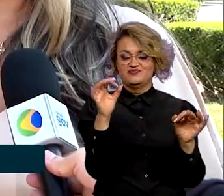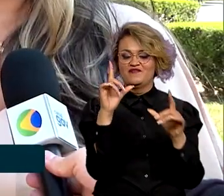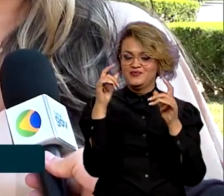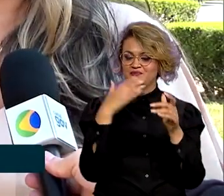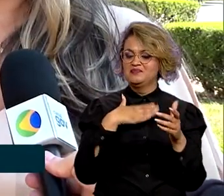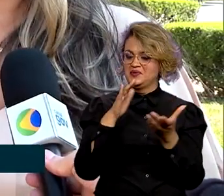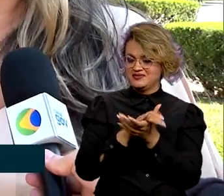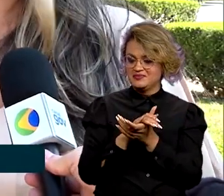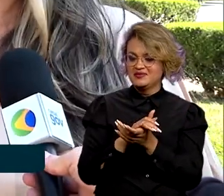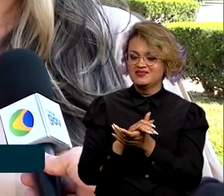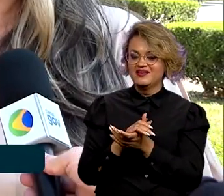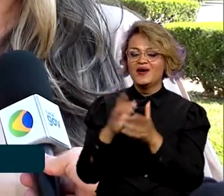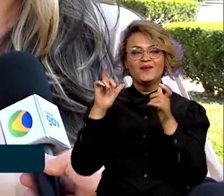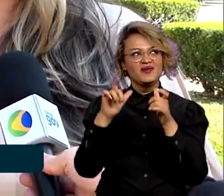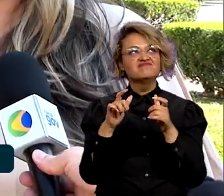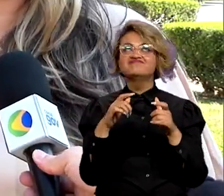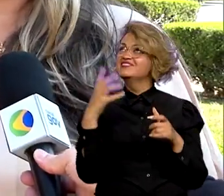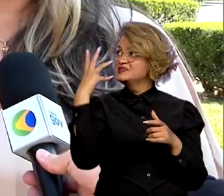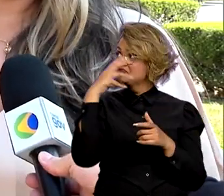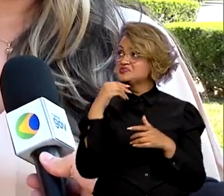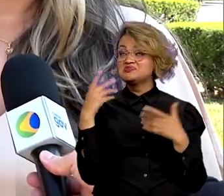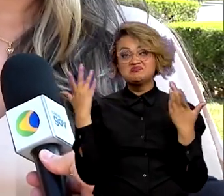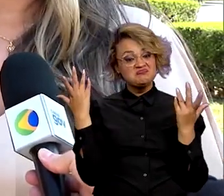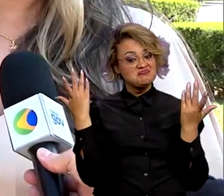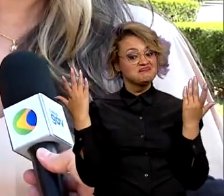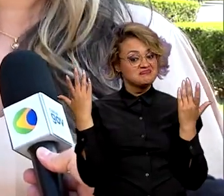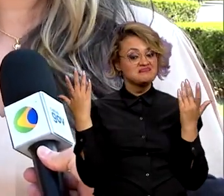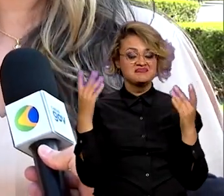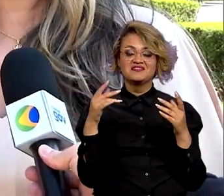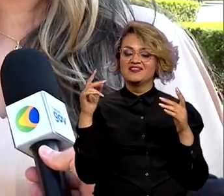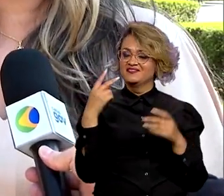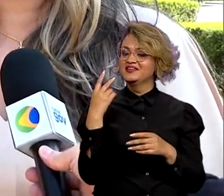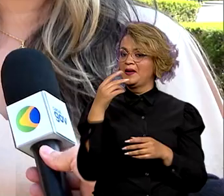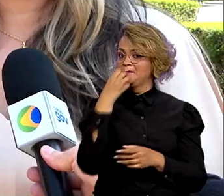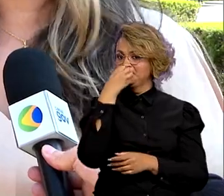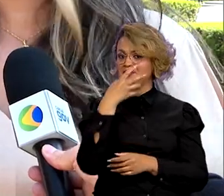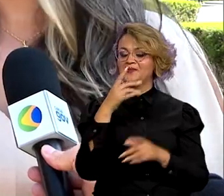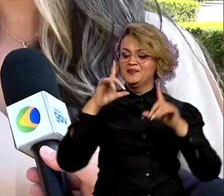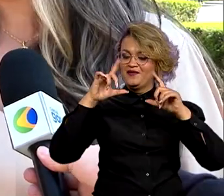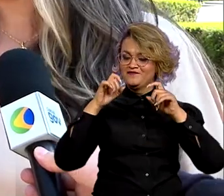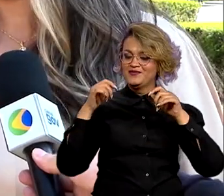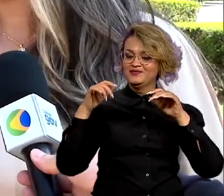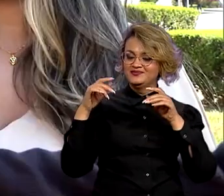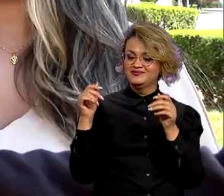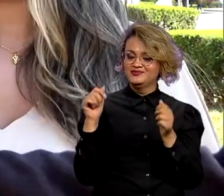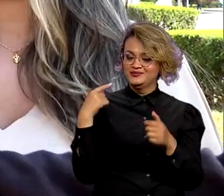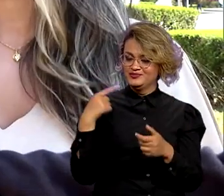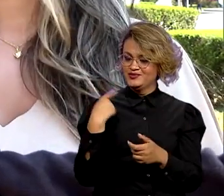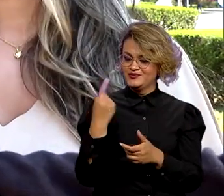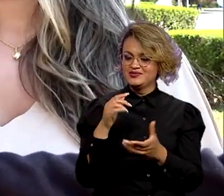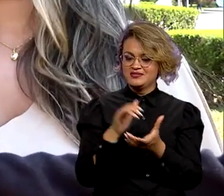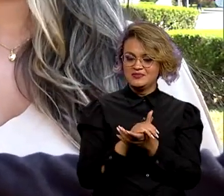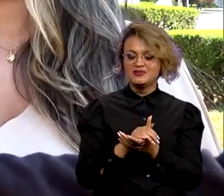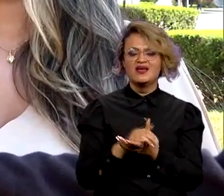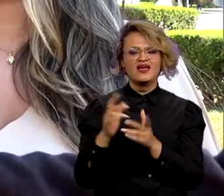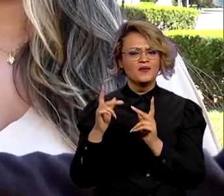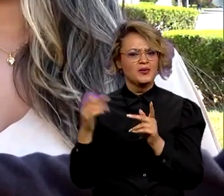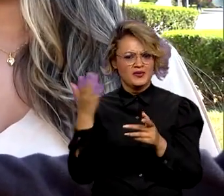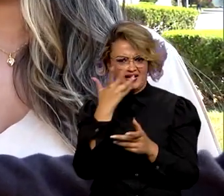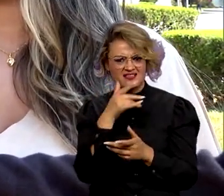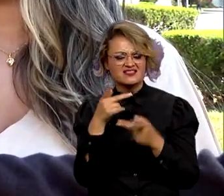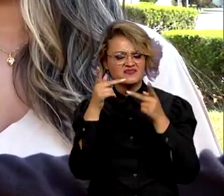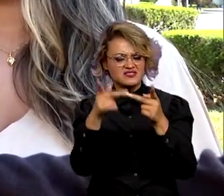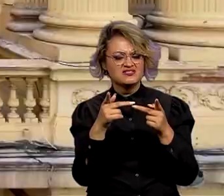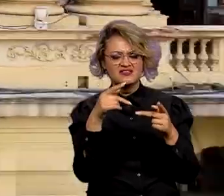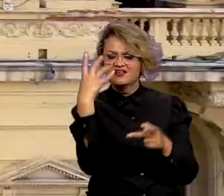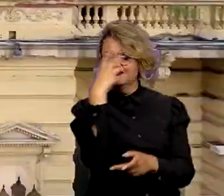Justamente um lugar que a gente pensou é uma paisagem tanto e vai agregar bastante para a nossa história, né? Eu visitei quando criança e sempre achei ele incrível,